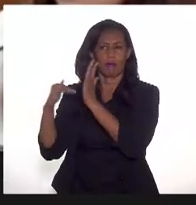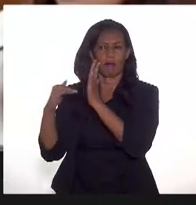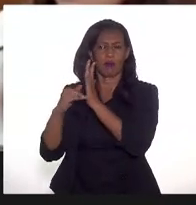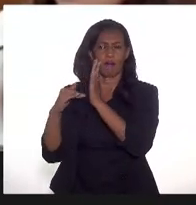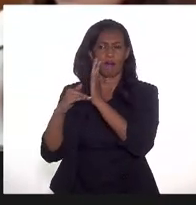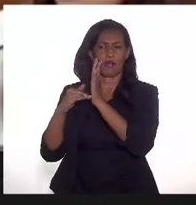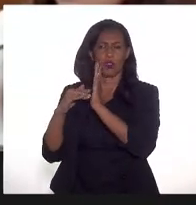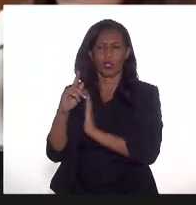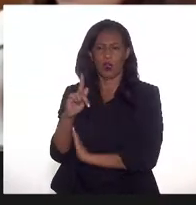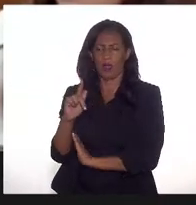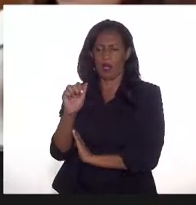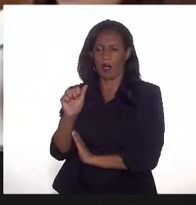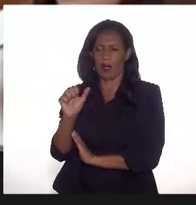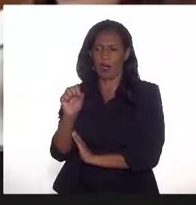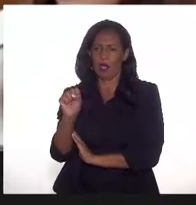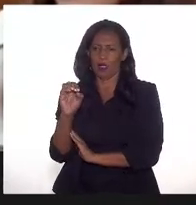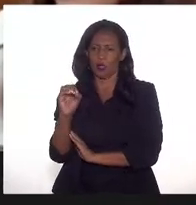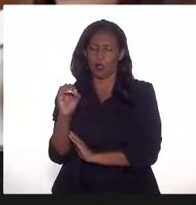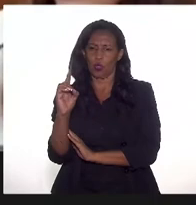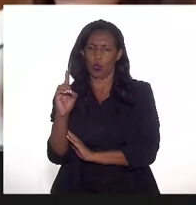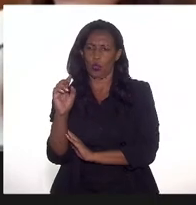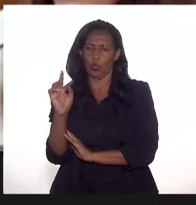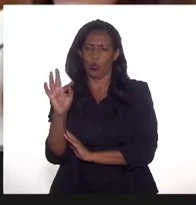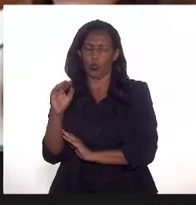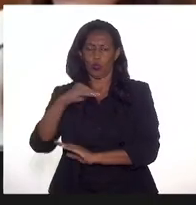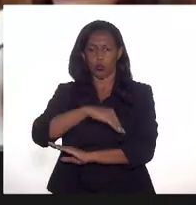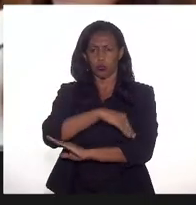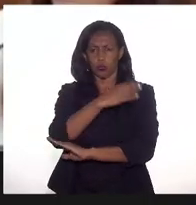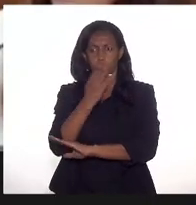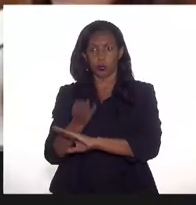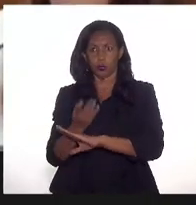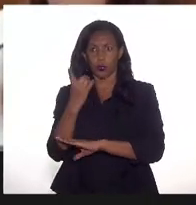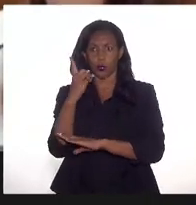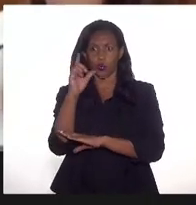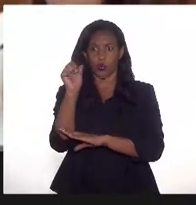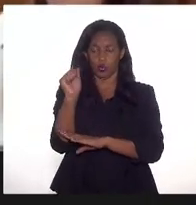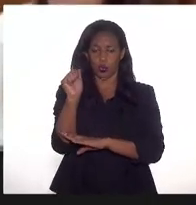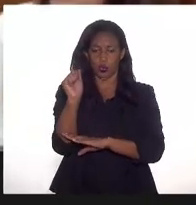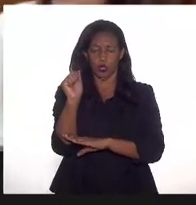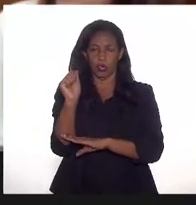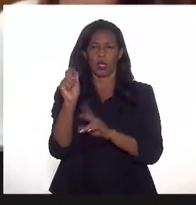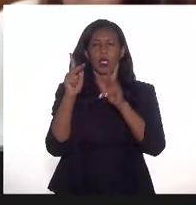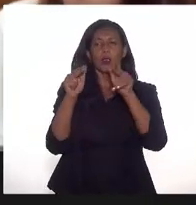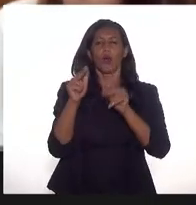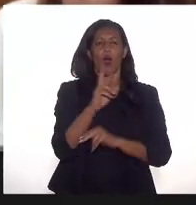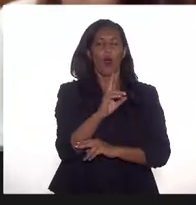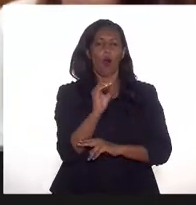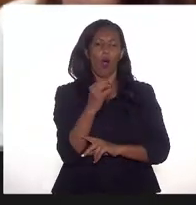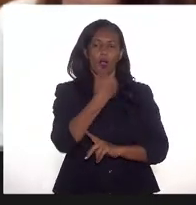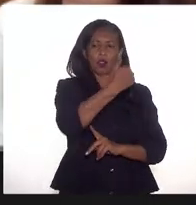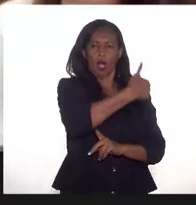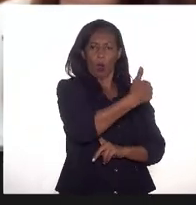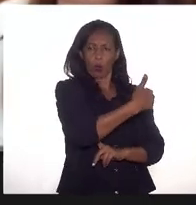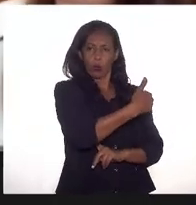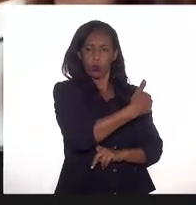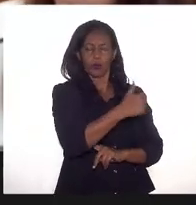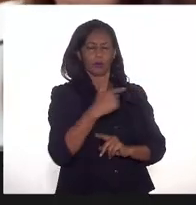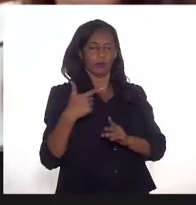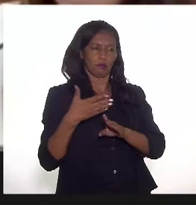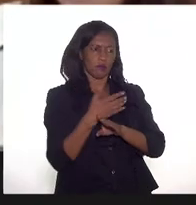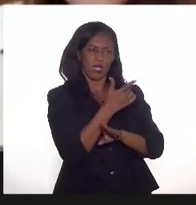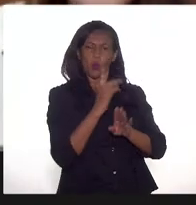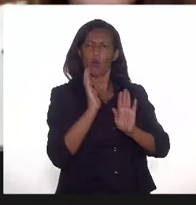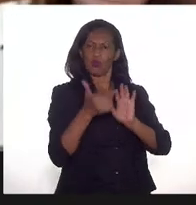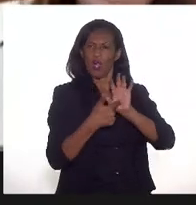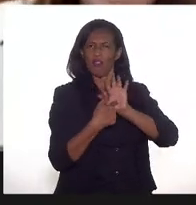gasoduto, são 10 milhões de metros por dia pelo Rata 1, como foi mostrado na tiburinha que foi